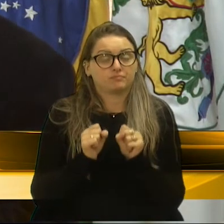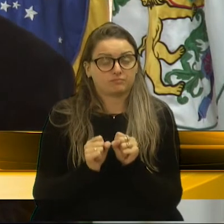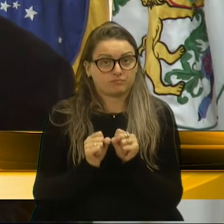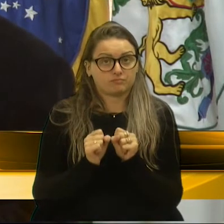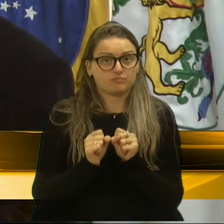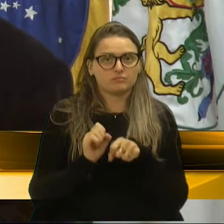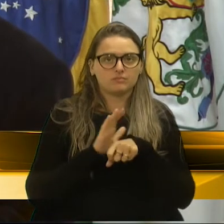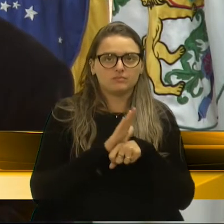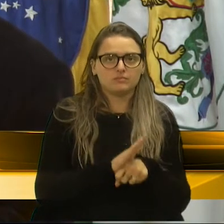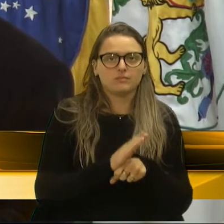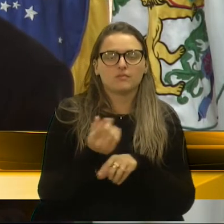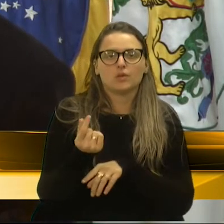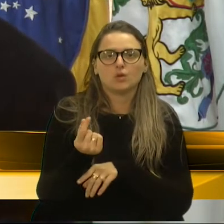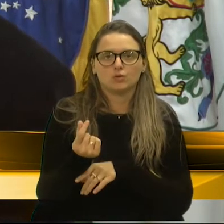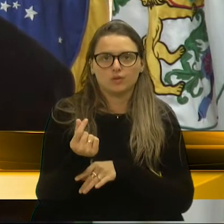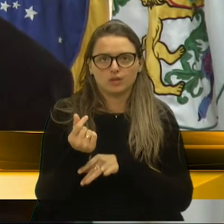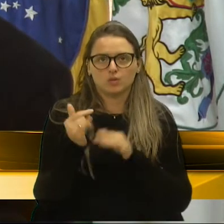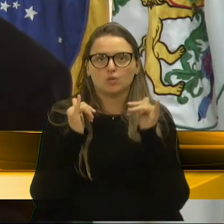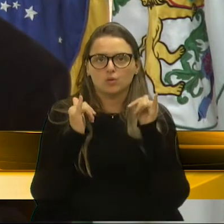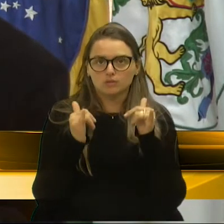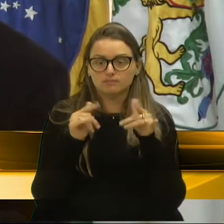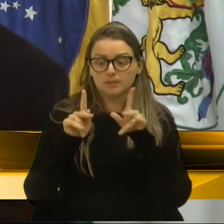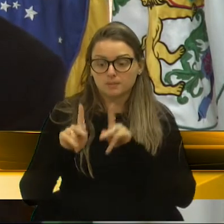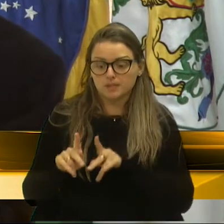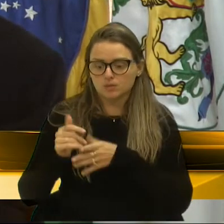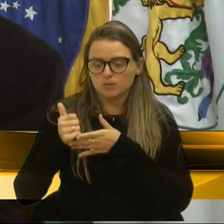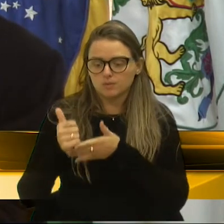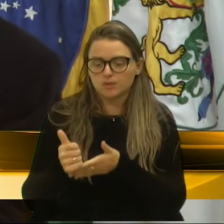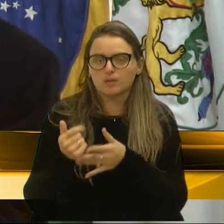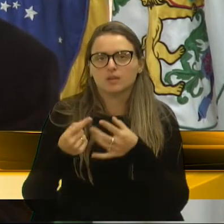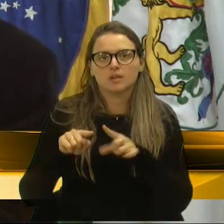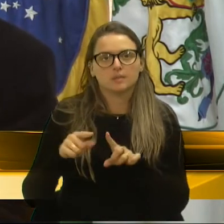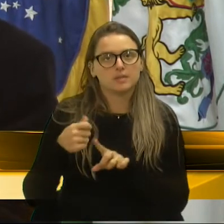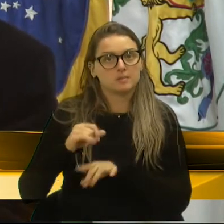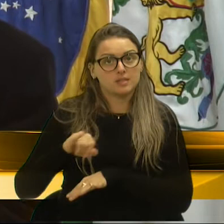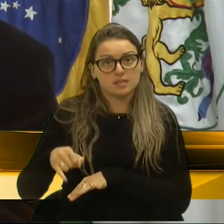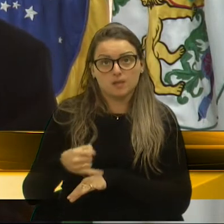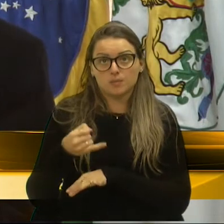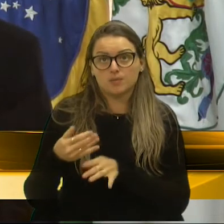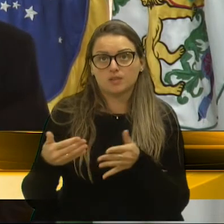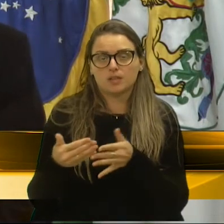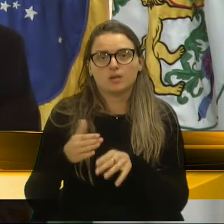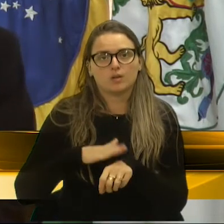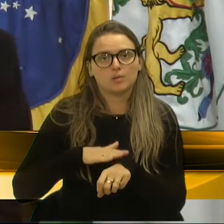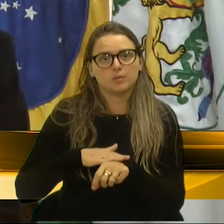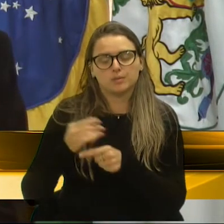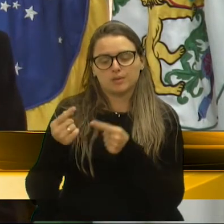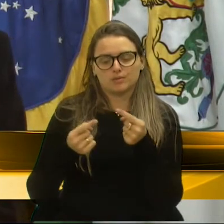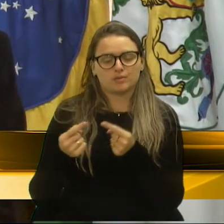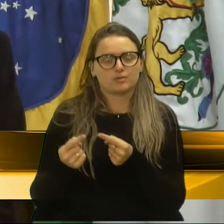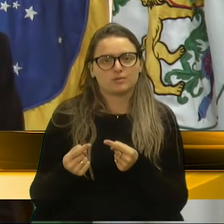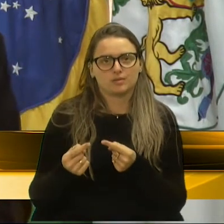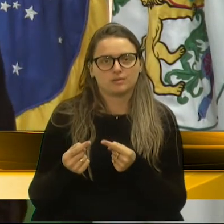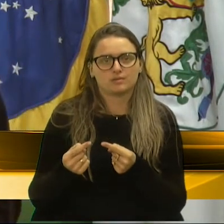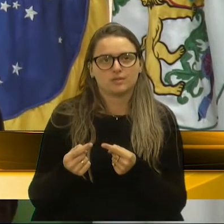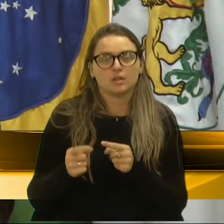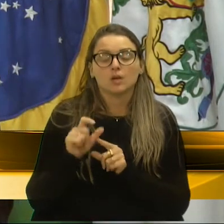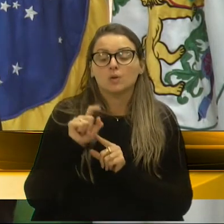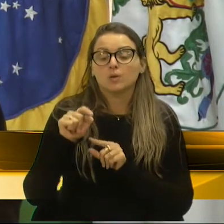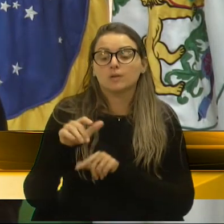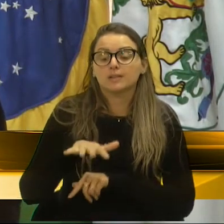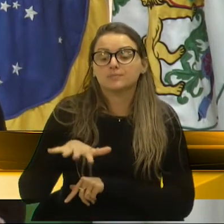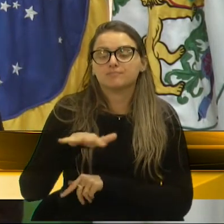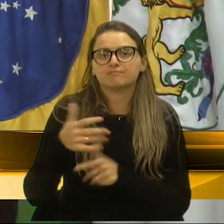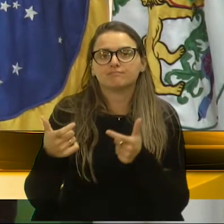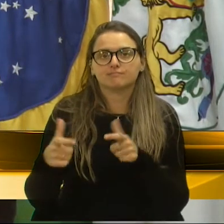fortemente na passagem, a favor do usuário, mas que isso tem que ser aproveitado neste momento na discussão. Qual é o ambiente